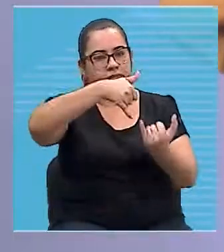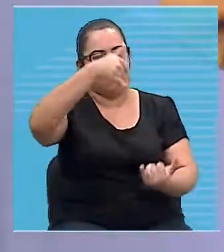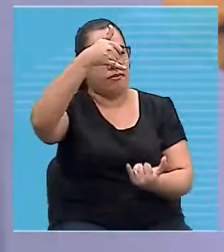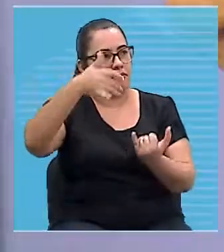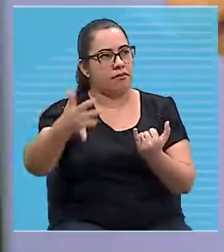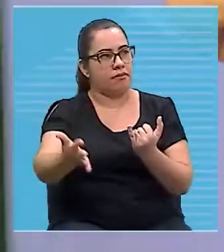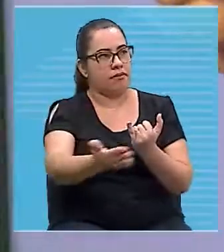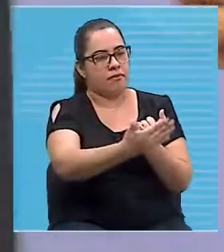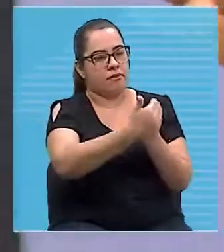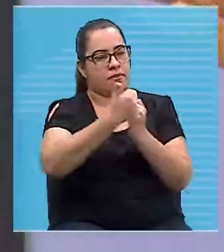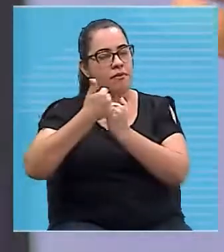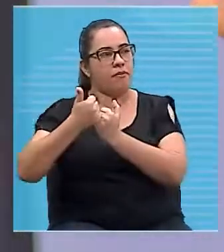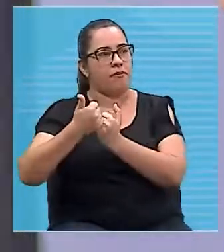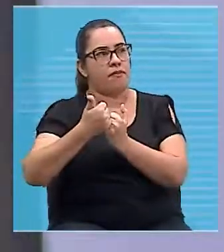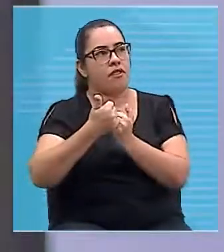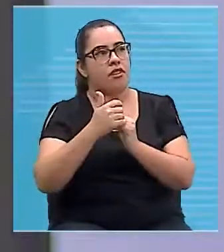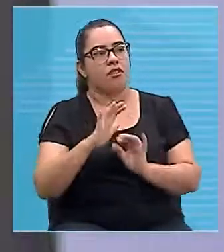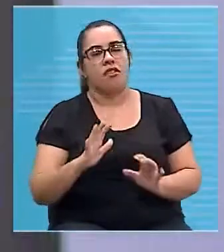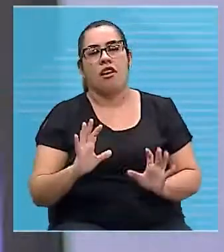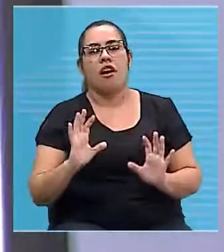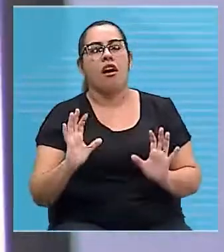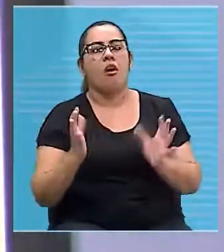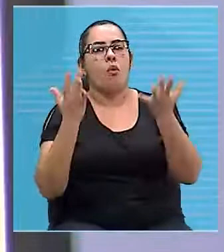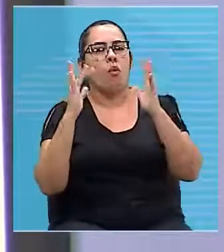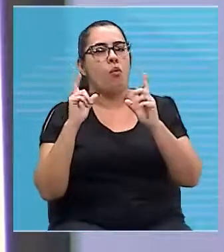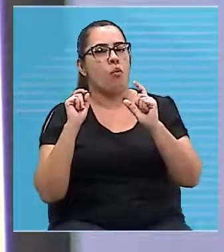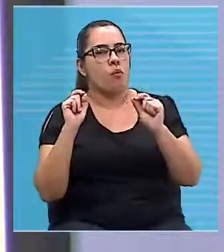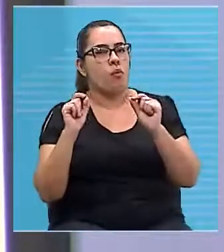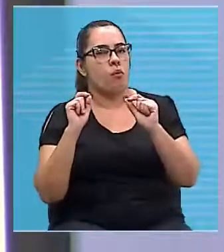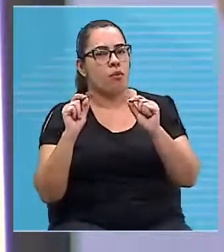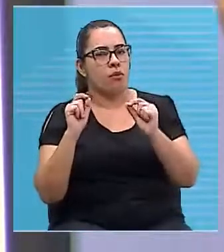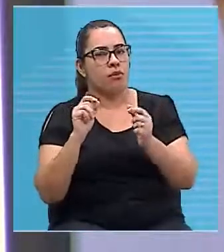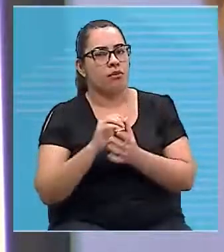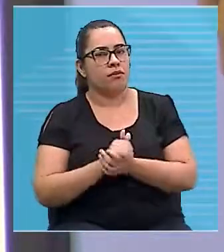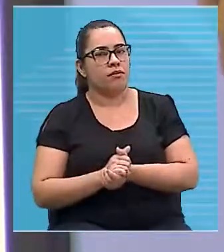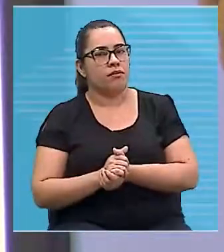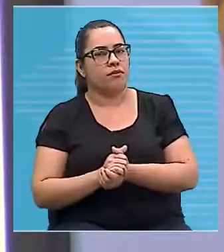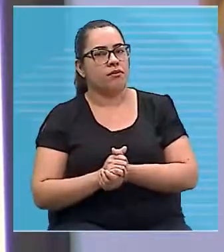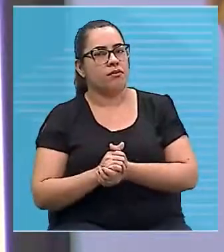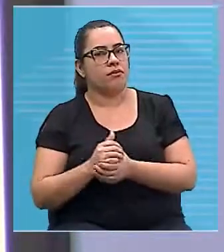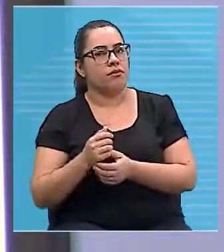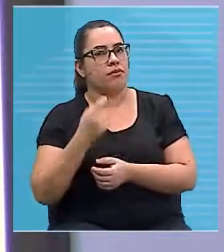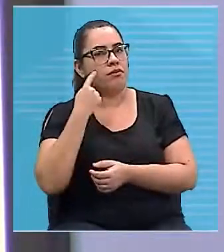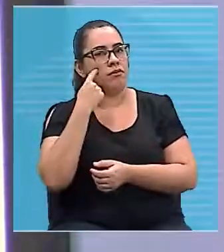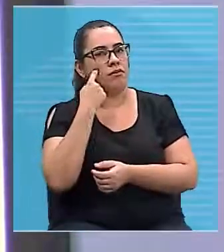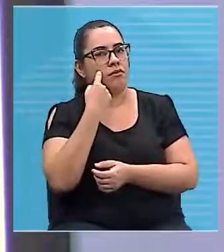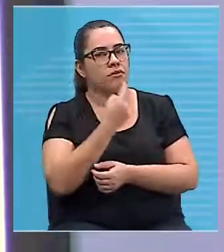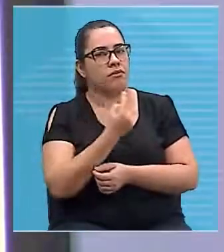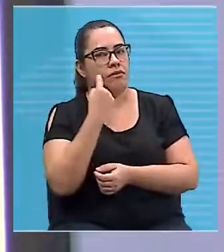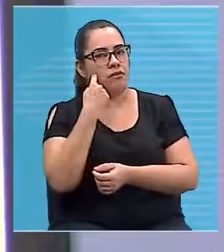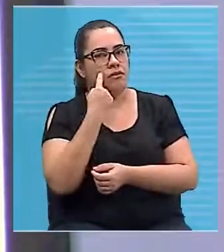o que que acontece? A minha mão, ela vai entrar na telinha.